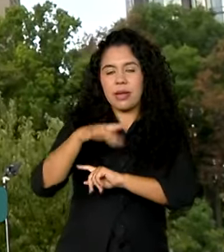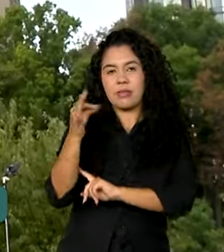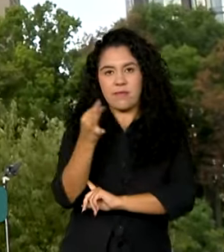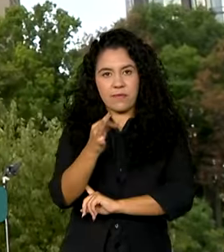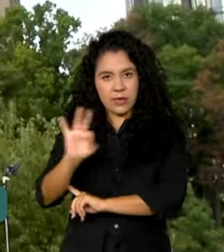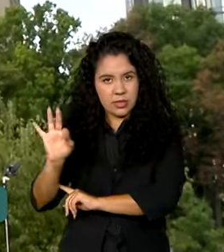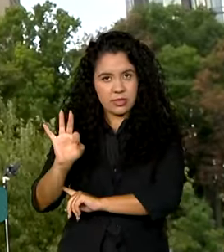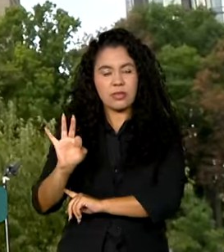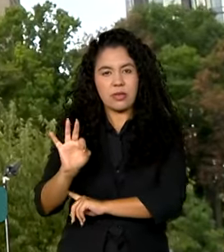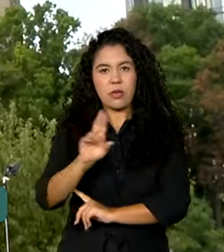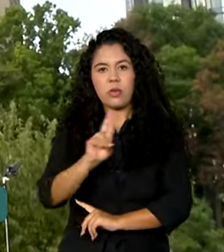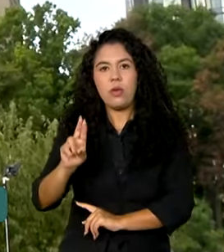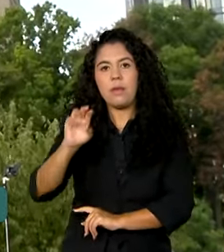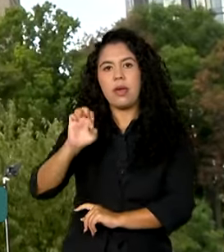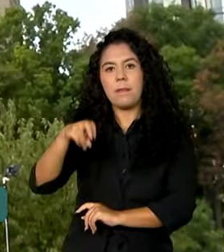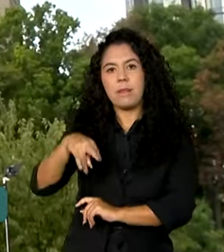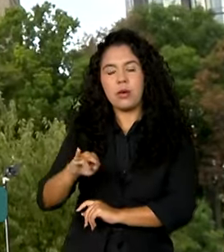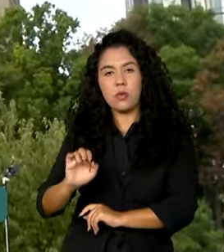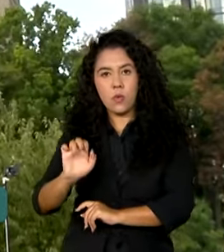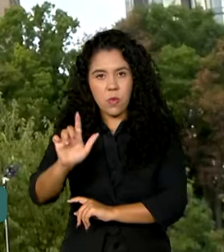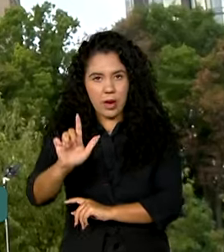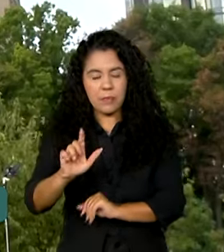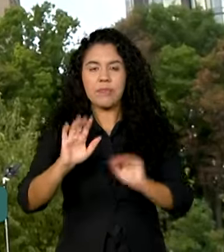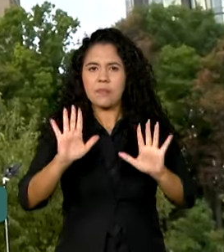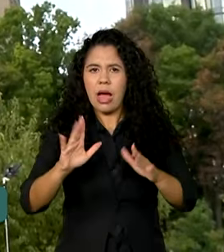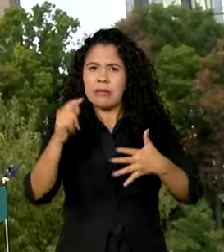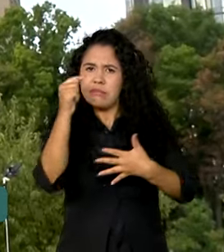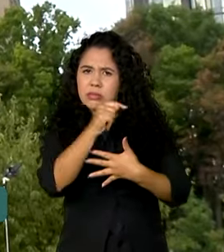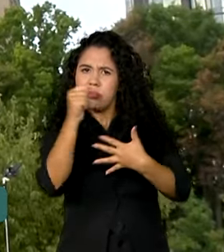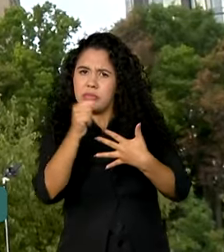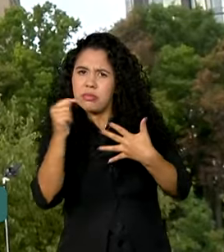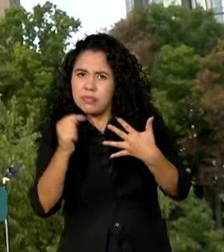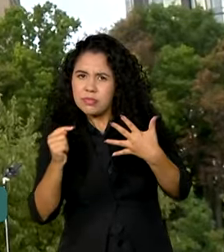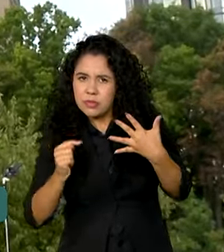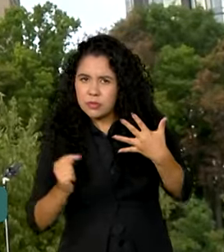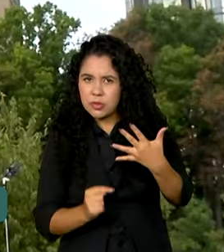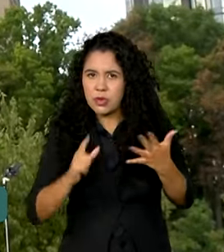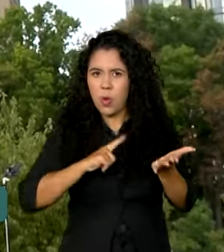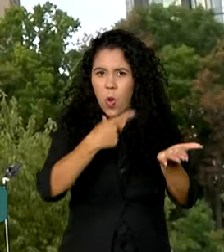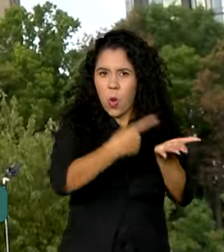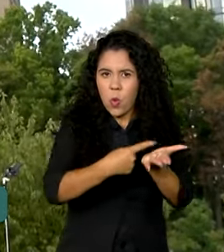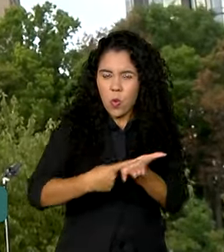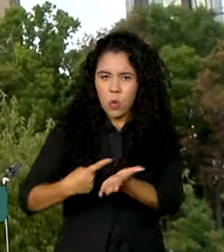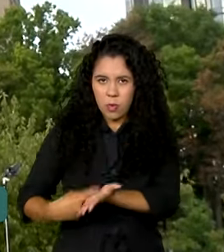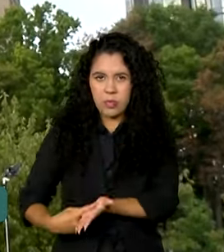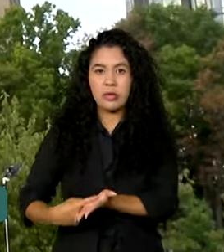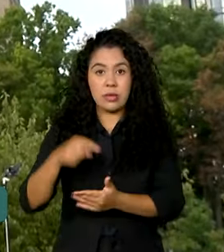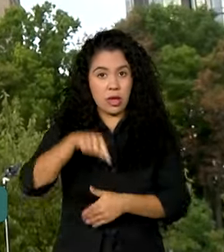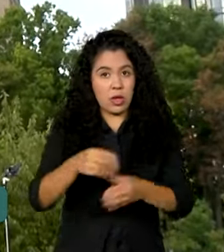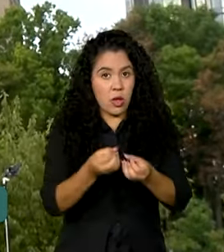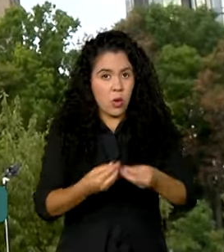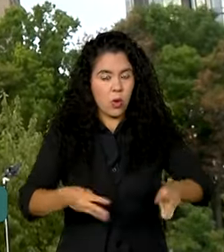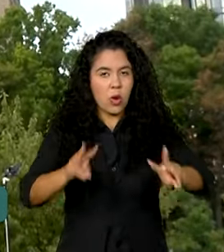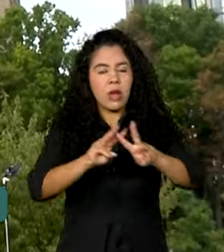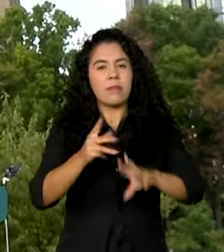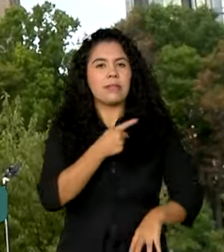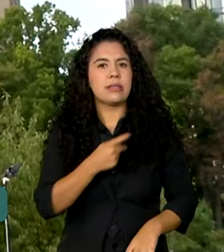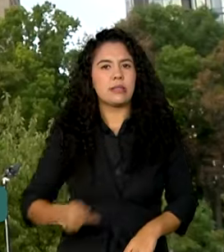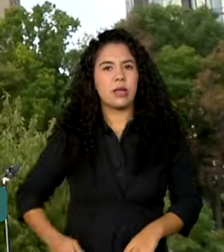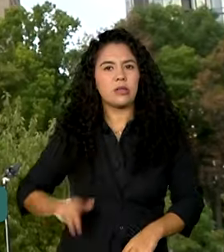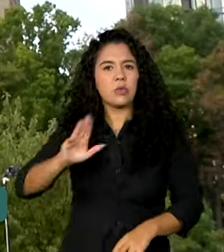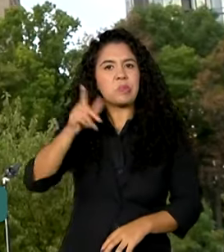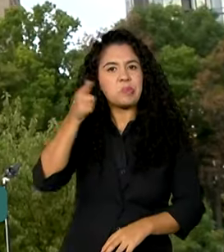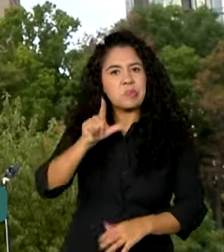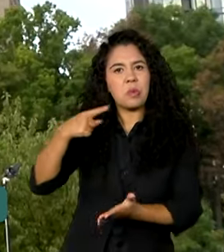Macron. Além desses eventos aqui nas Nações Unidas, Vanessa, o presidente Lula tem feito diversas reuniões